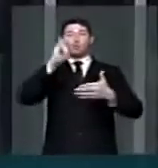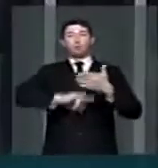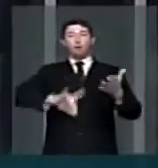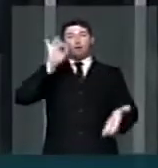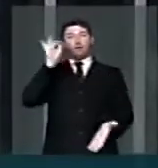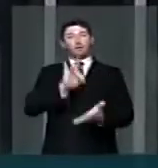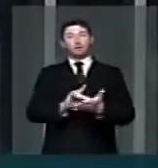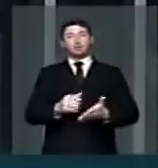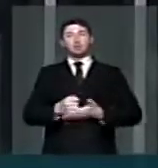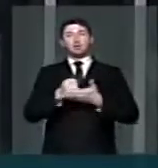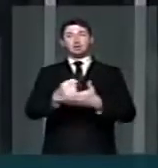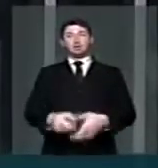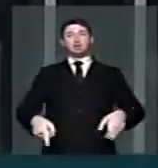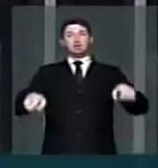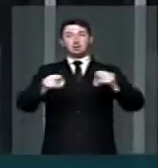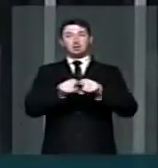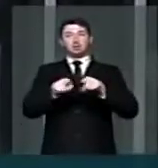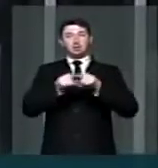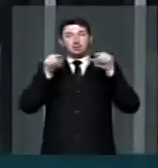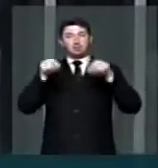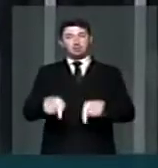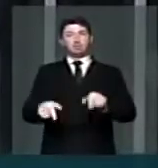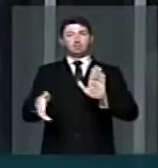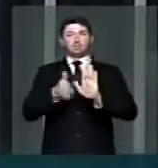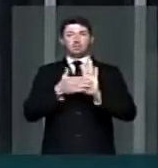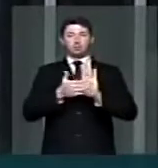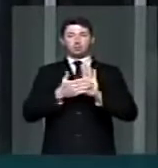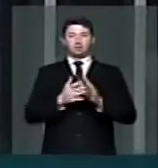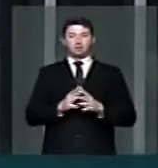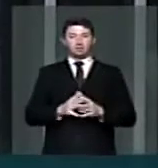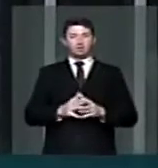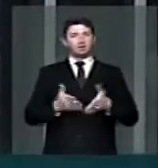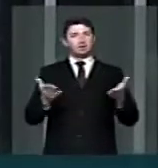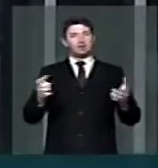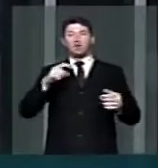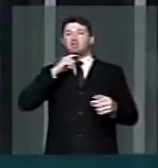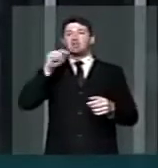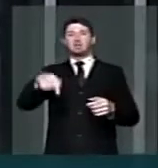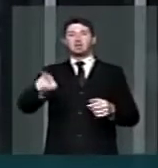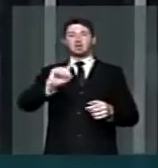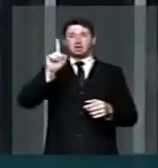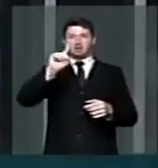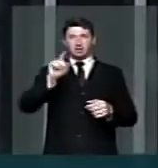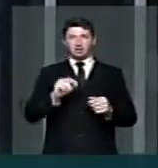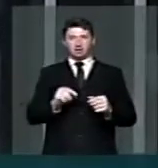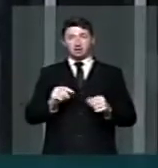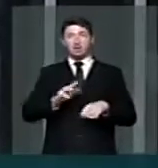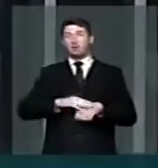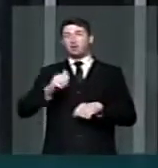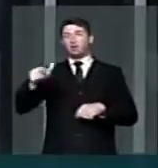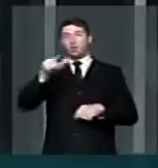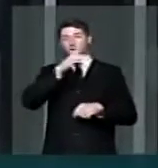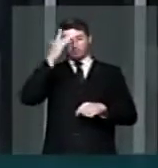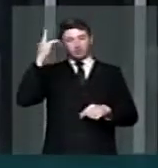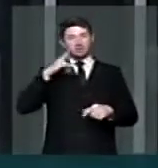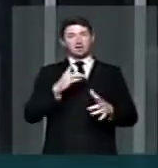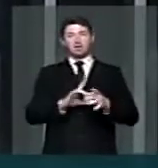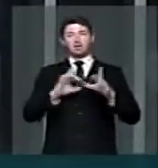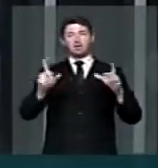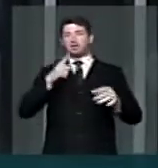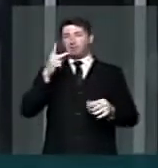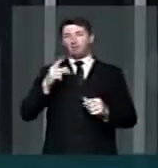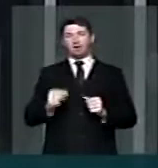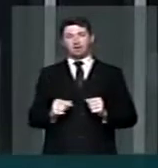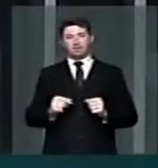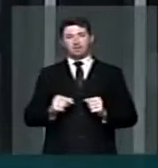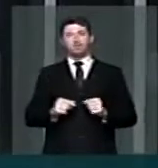apoiando essa proposta. Então ninguém mais do que qualquer outro tem autoridade para falar